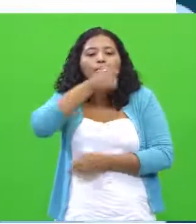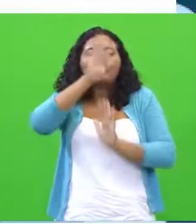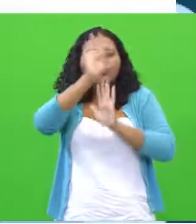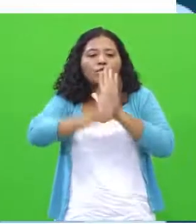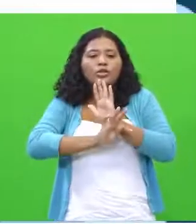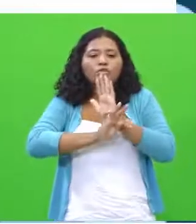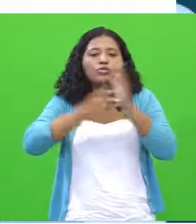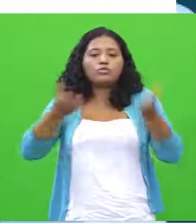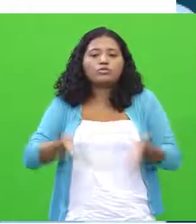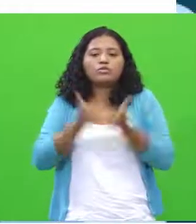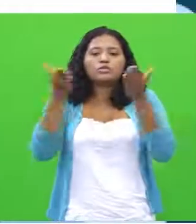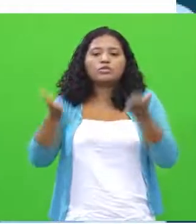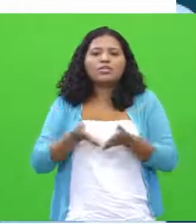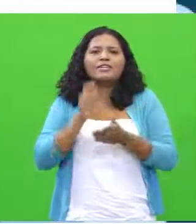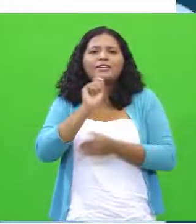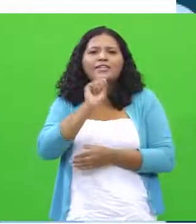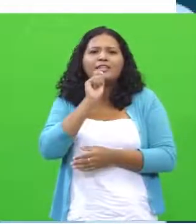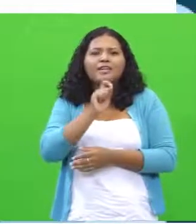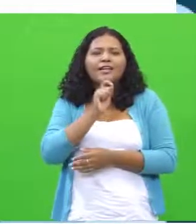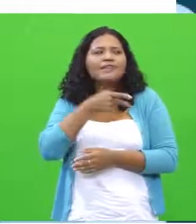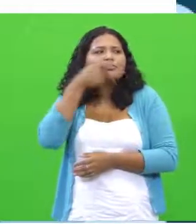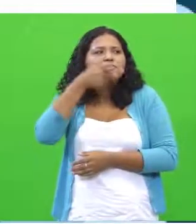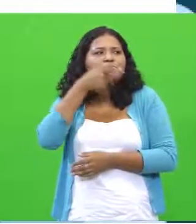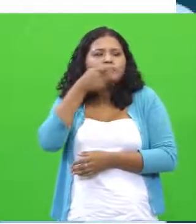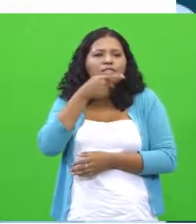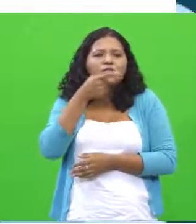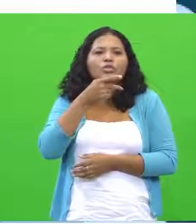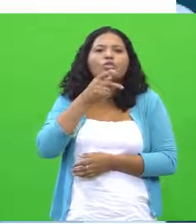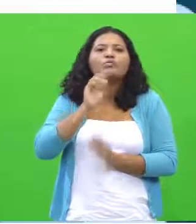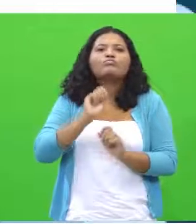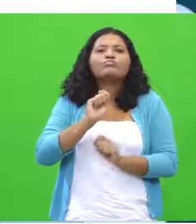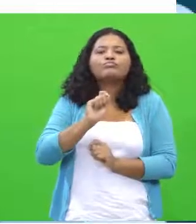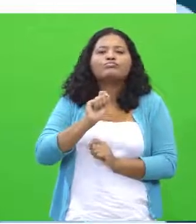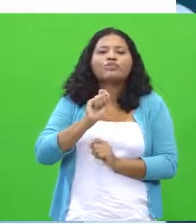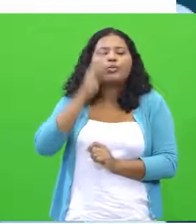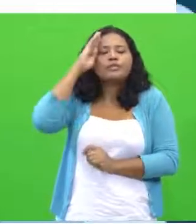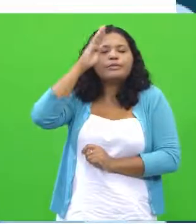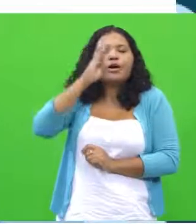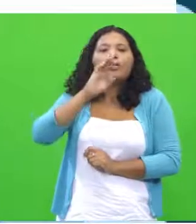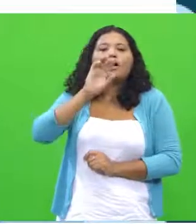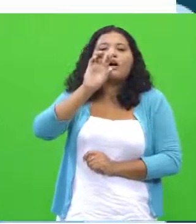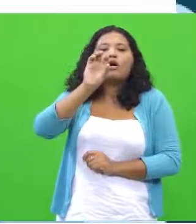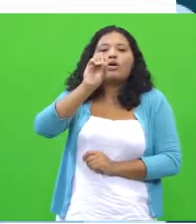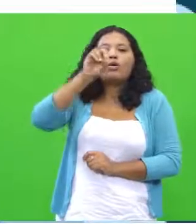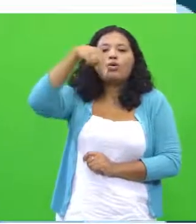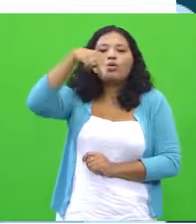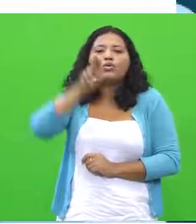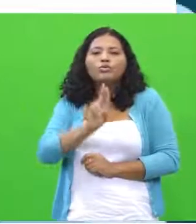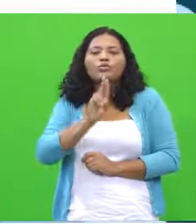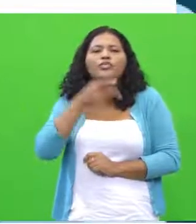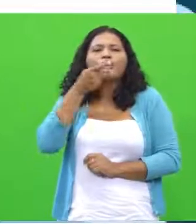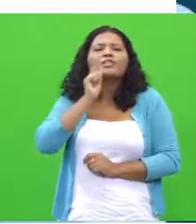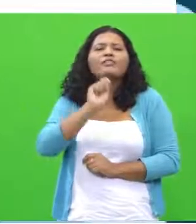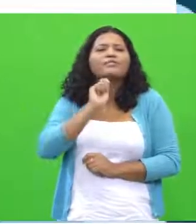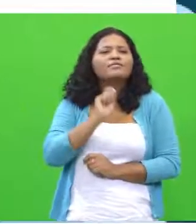destaque quem é que está declarando mesmo? É a ONU, né? O ela está declarando de fato?